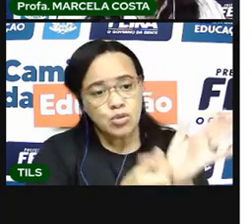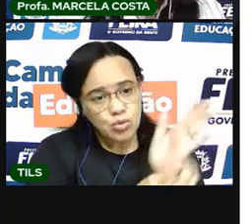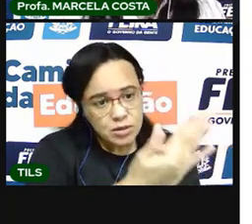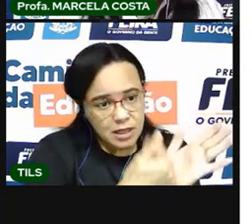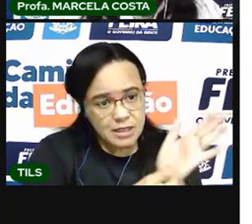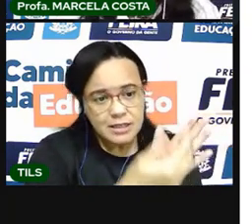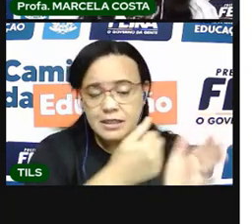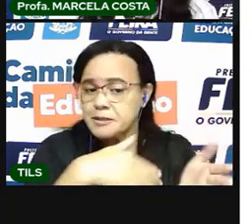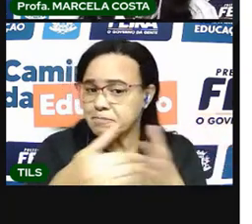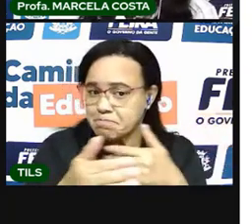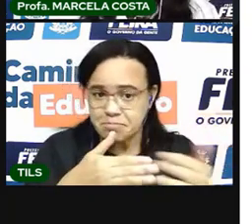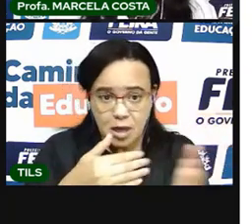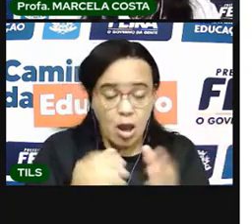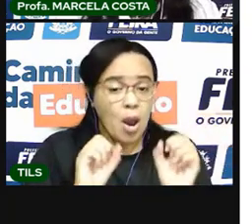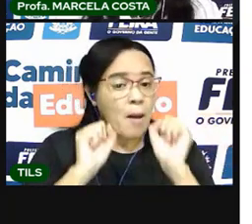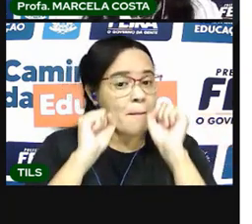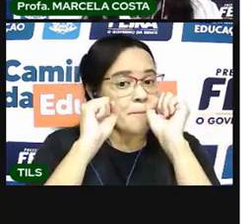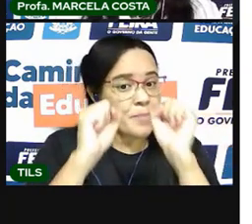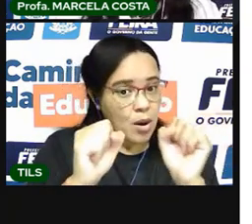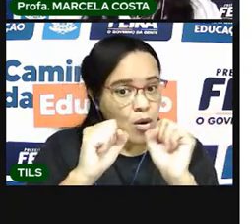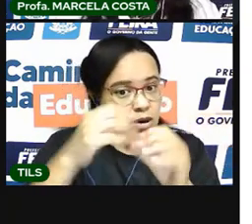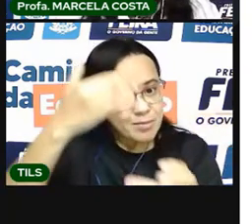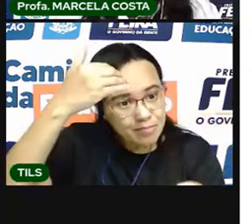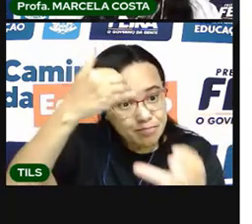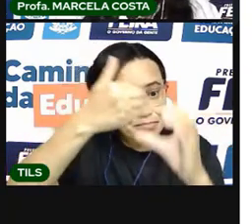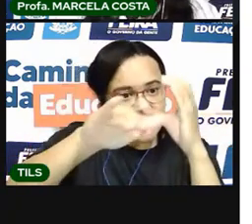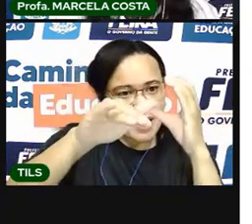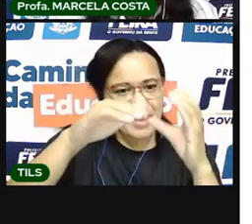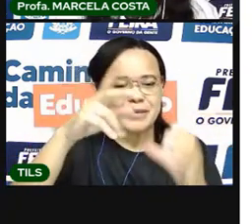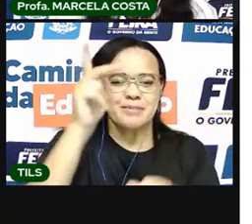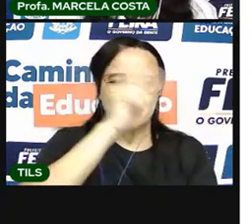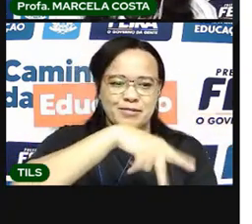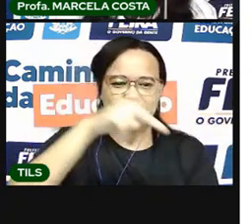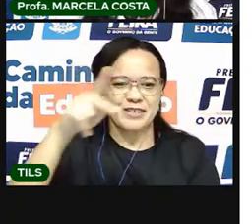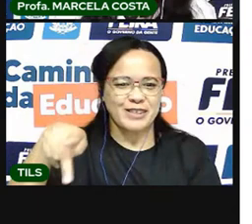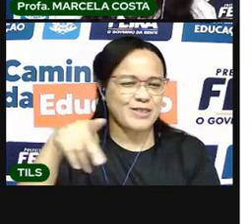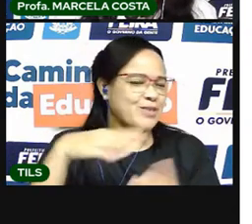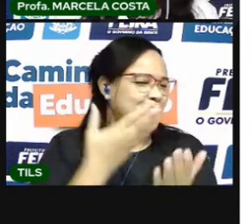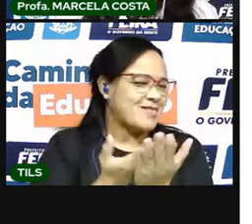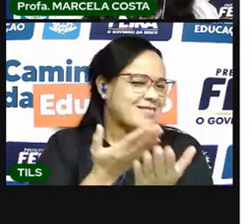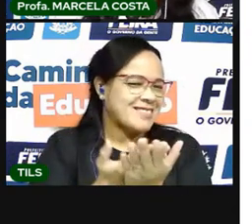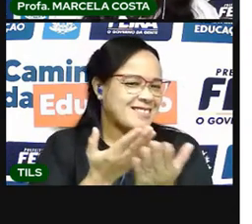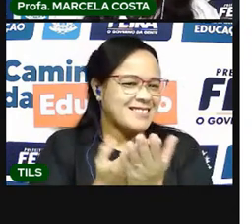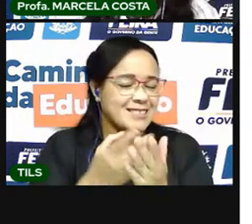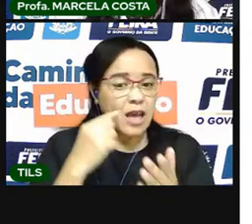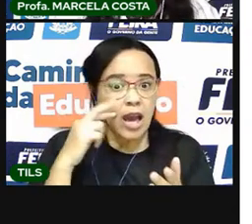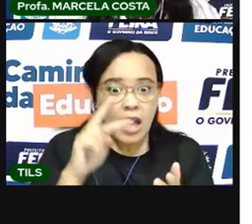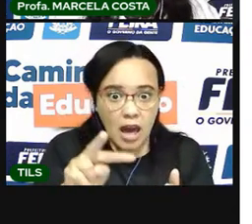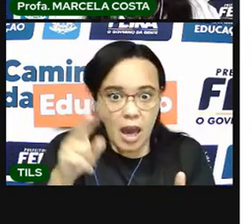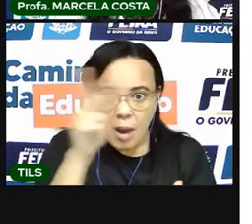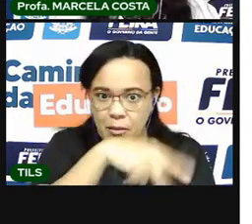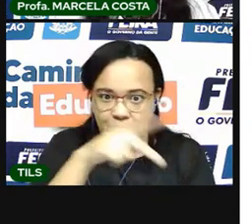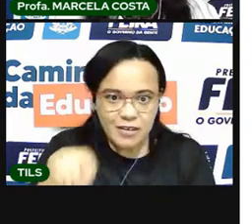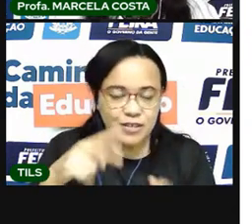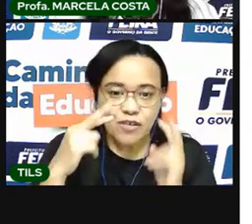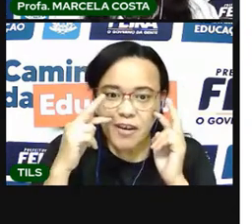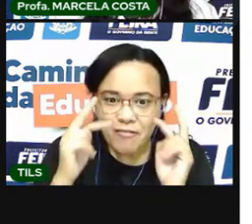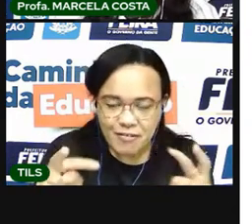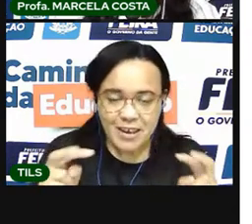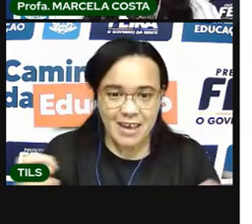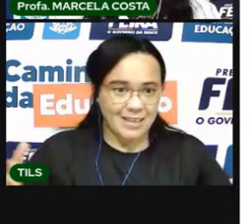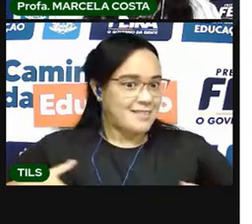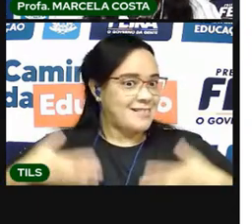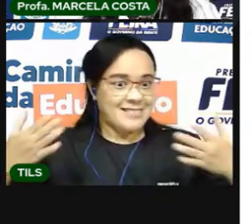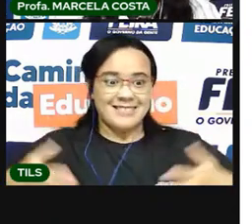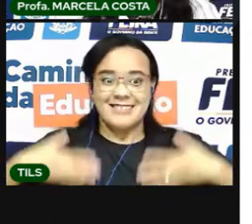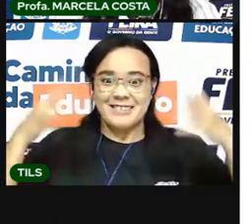encaminhar para a professora da sua escola. Ela vai ficar muito feliz em saber que você está acompanhando as atividades, está